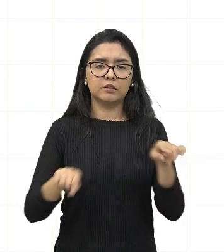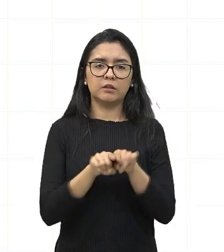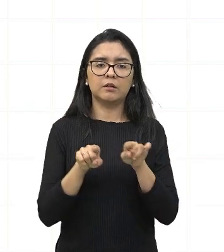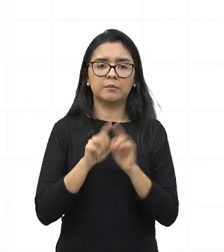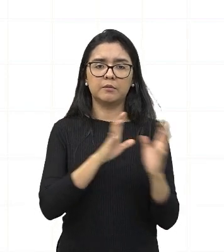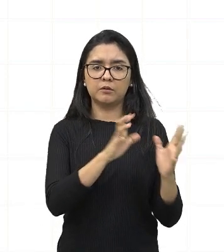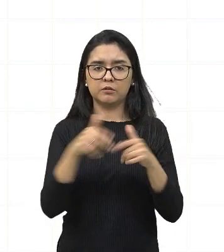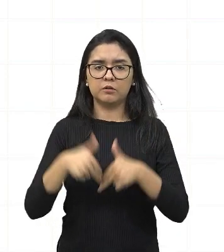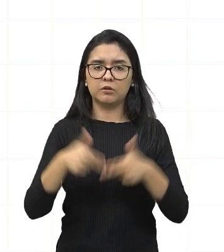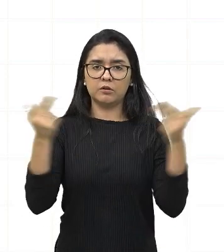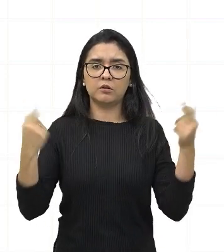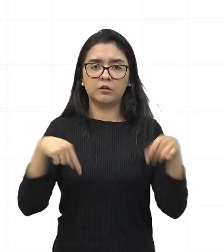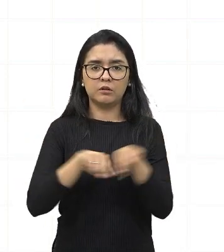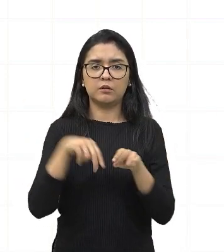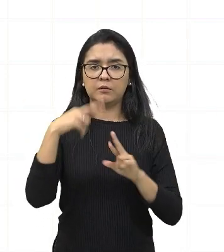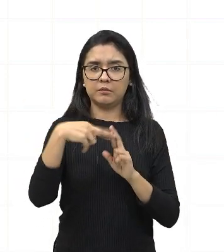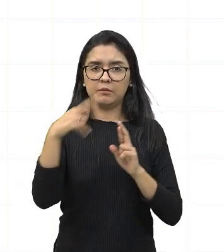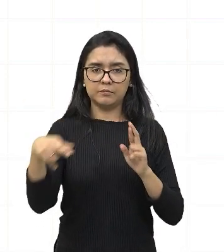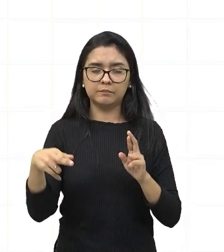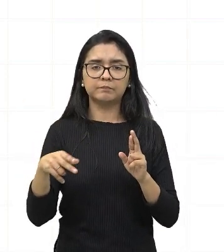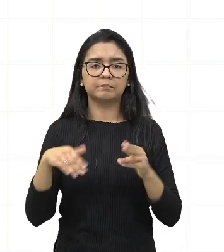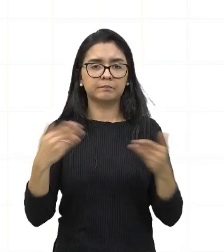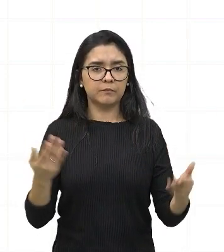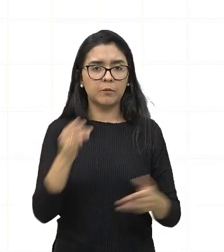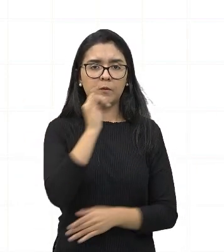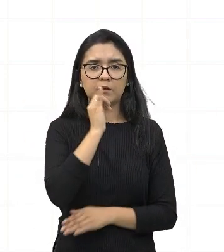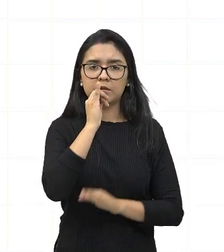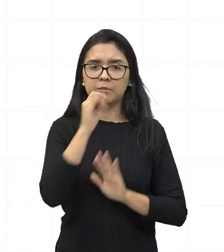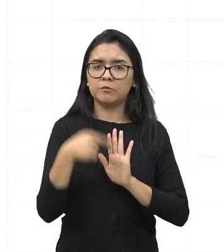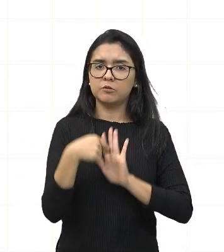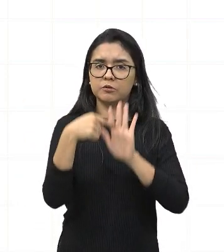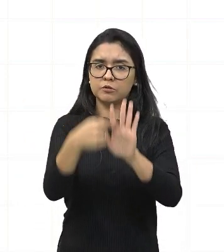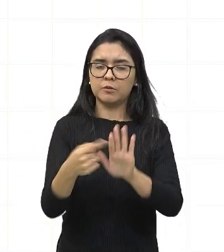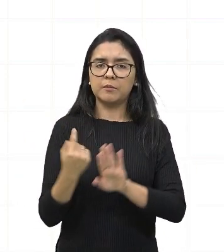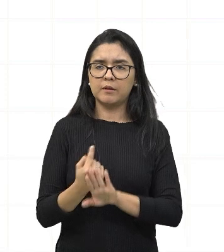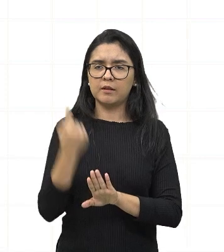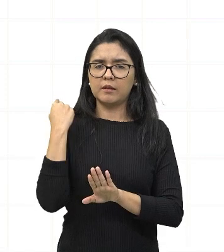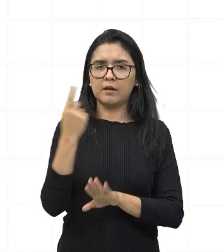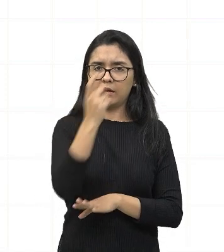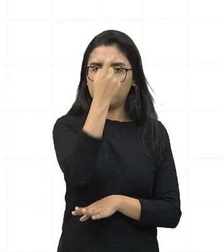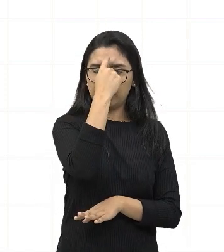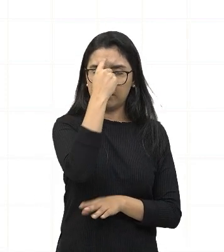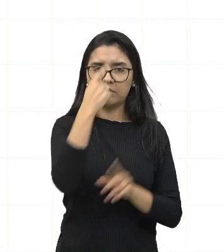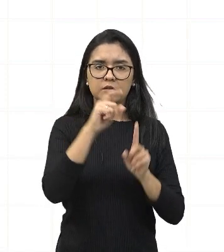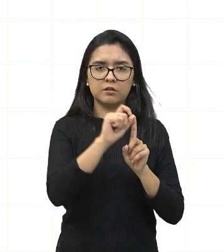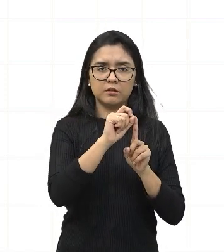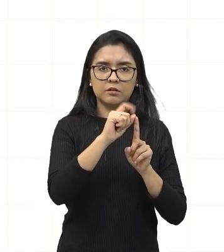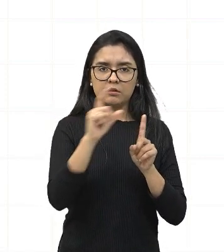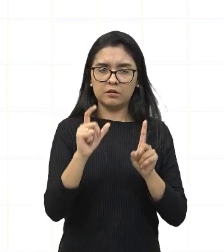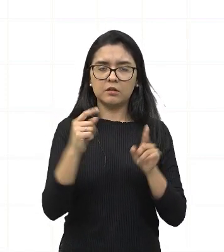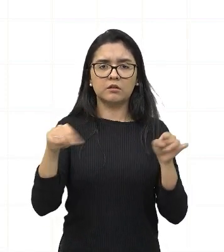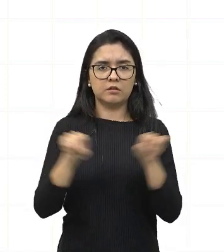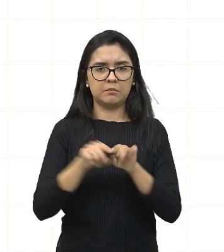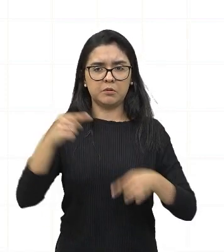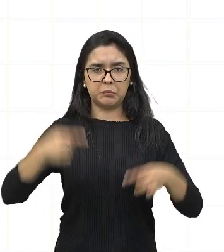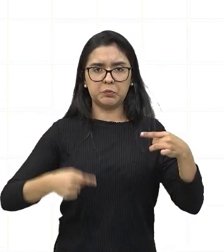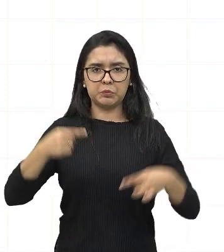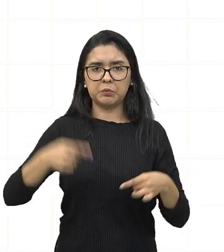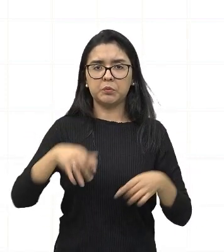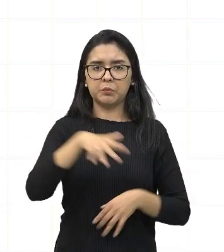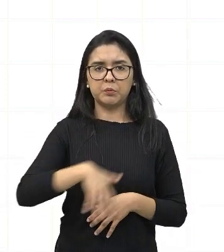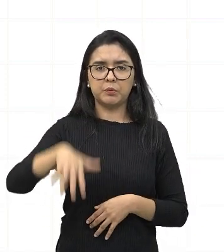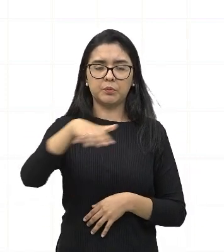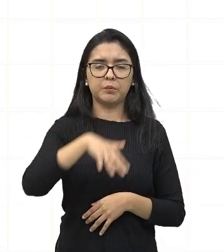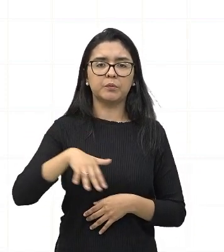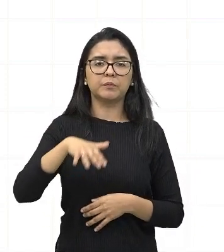étnicos e religiosos, ou seja, como é exemplo do que a gente viu ali na Índia com o Paquistão e a Índia disputando a região da Cachimira e a